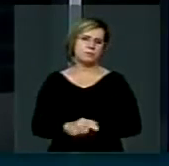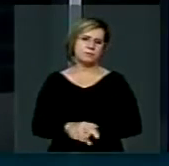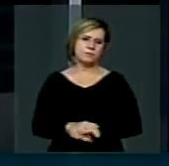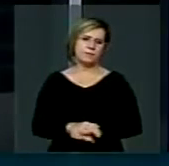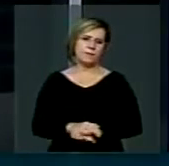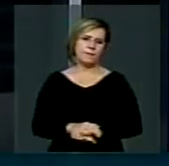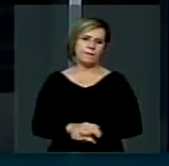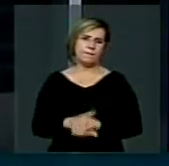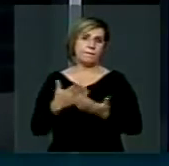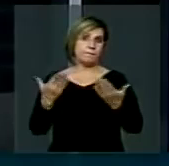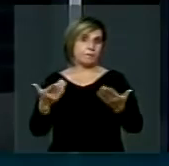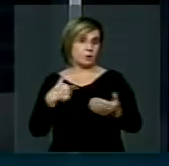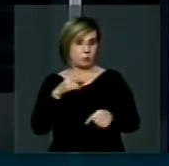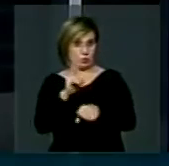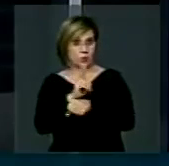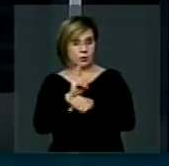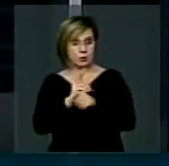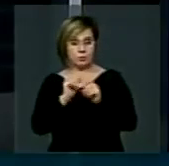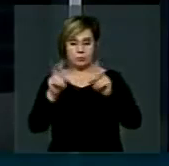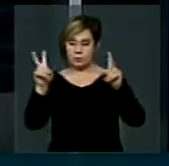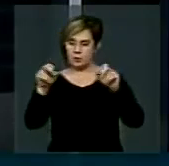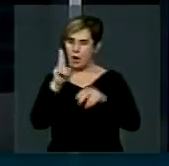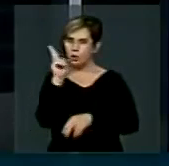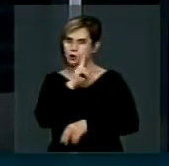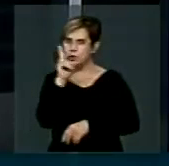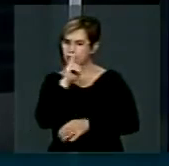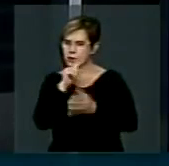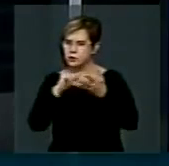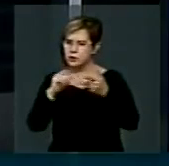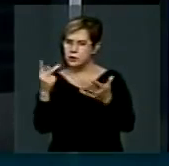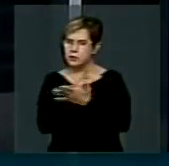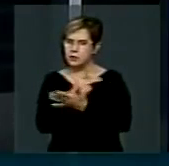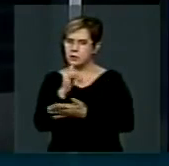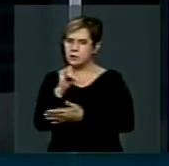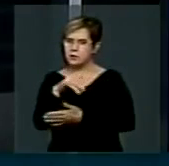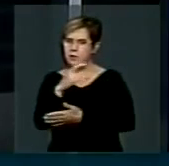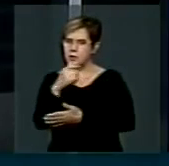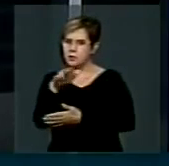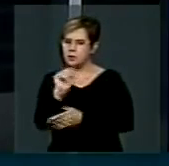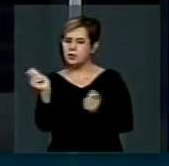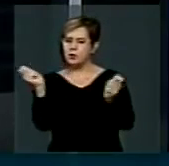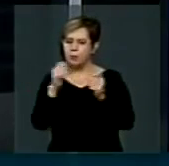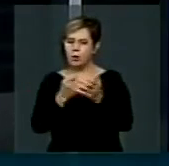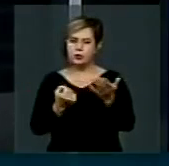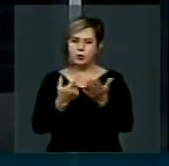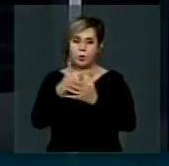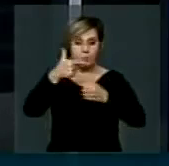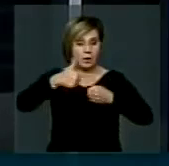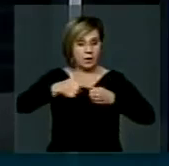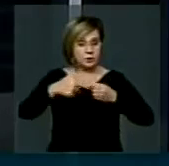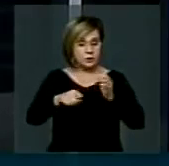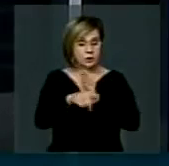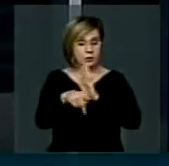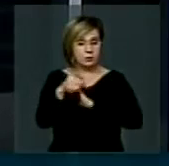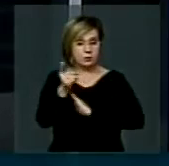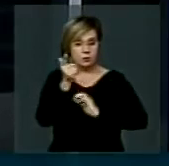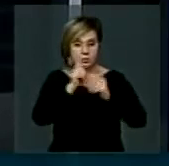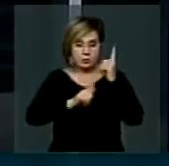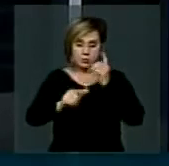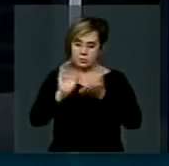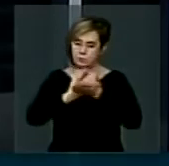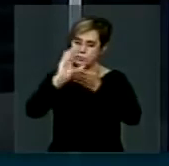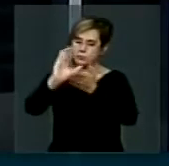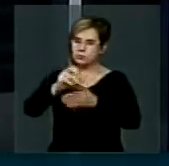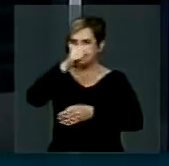Brasil. E estou defendendo que nas questões emergenciais o Inca possa comprar combustível, óleo e diesel para repassar para as